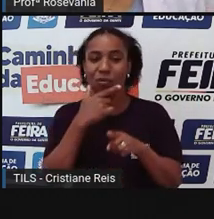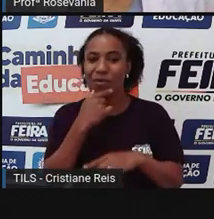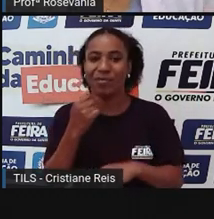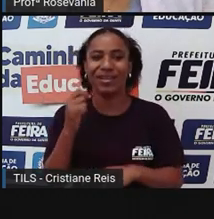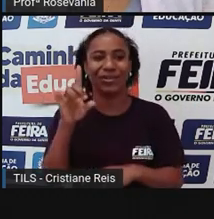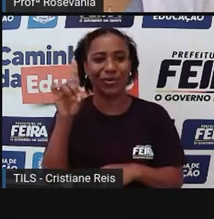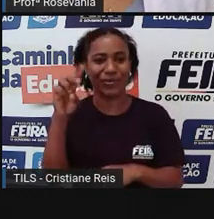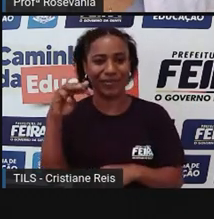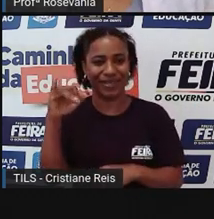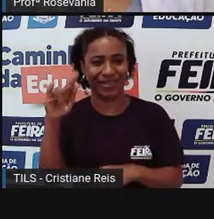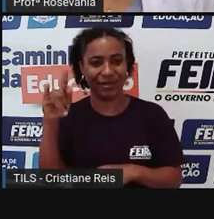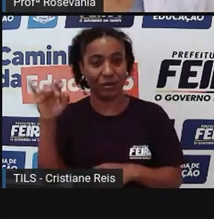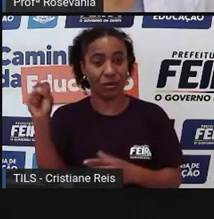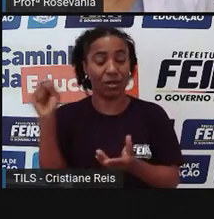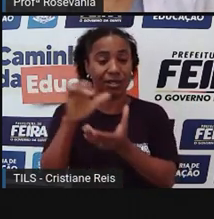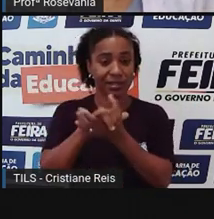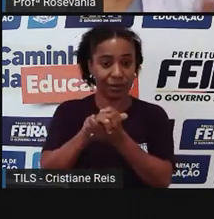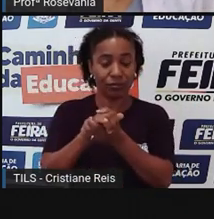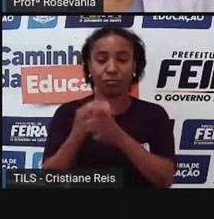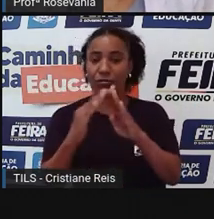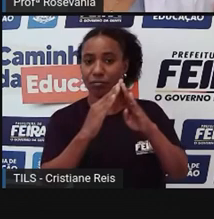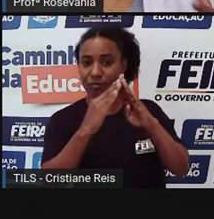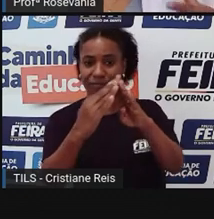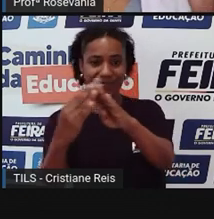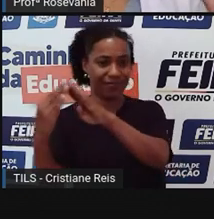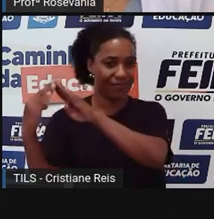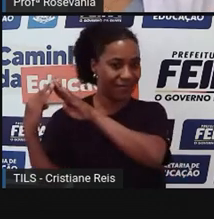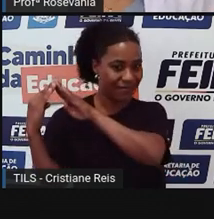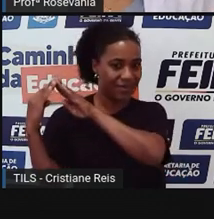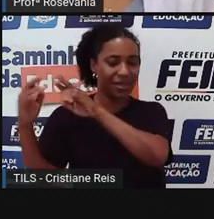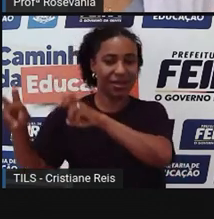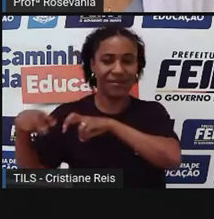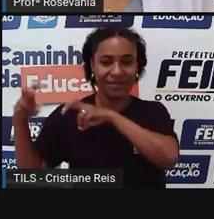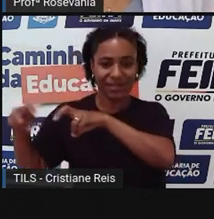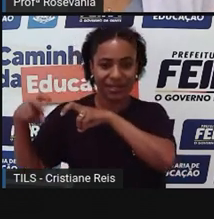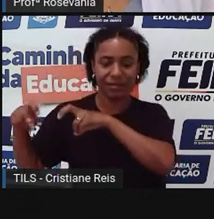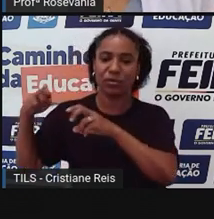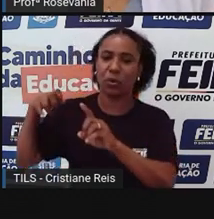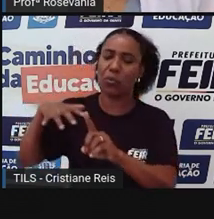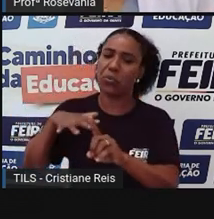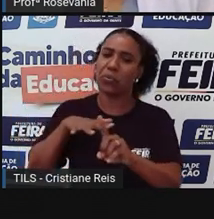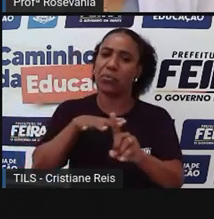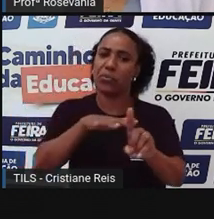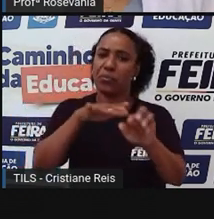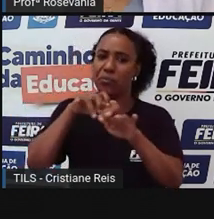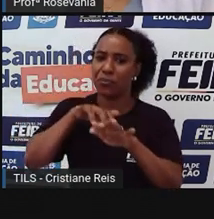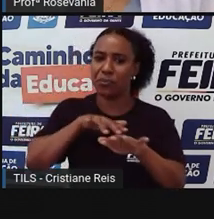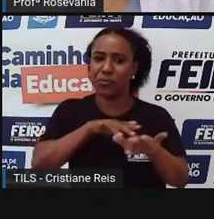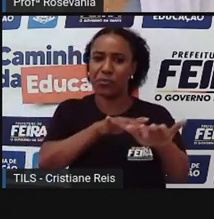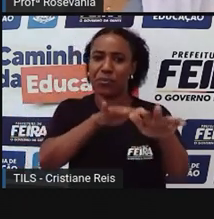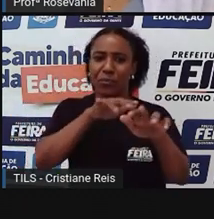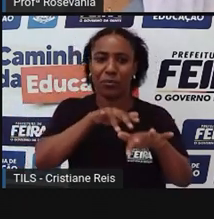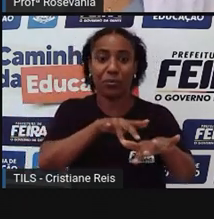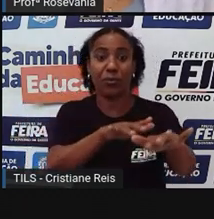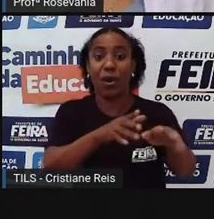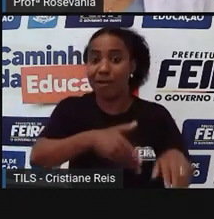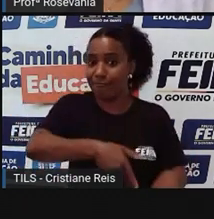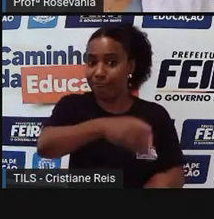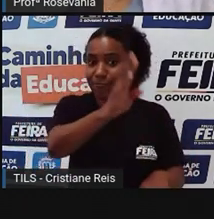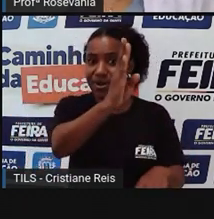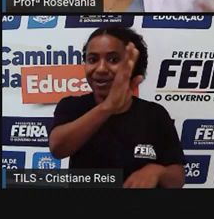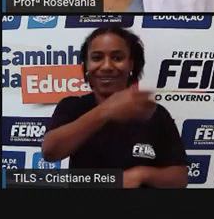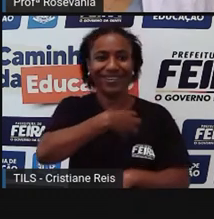partiam viagem para Salvador, esse gado partia, viagem lá em direção a Salvador, e cada paradazinha dessa ia